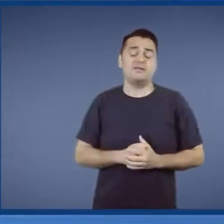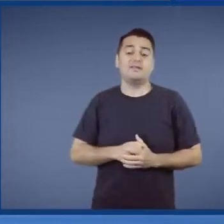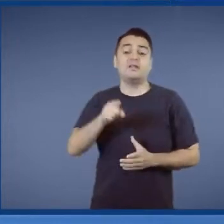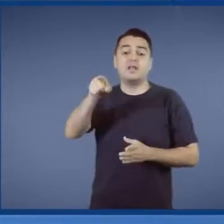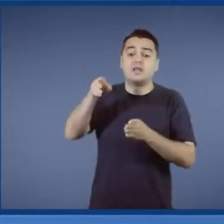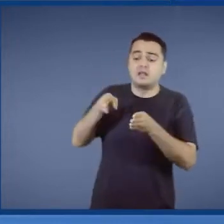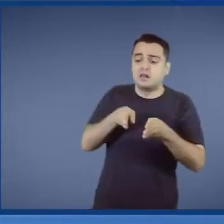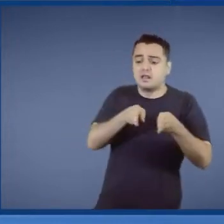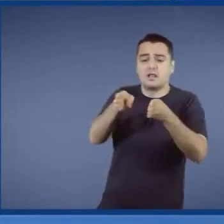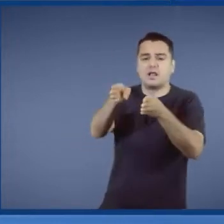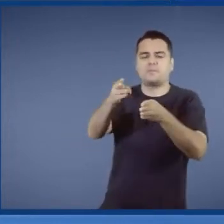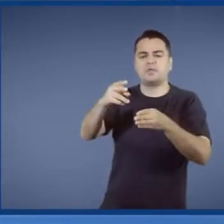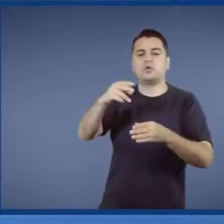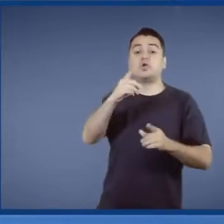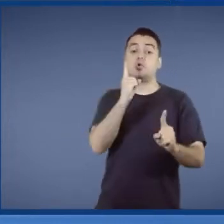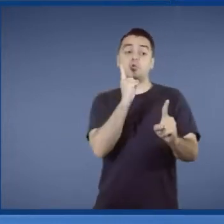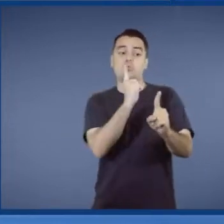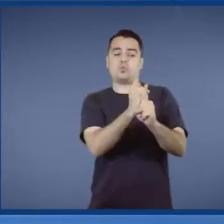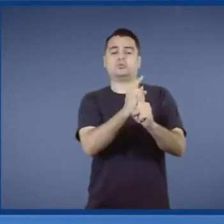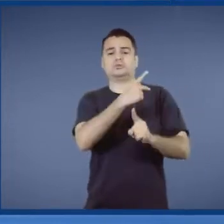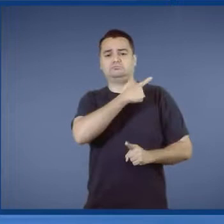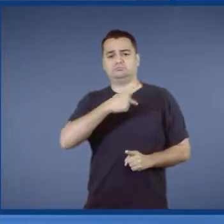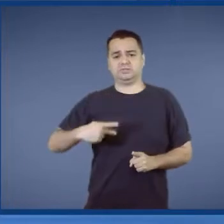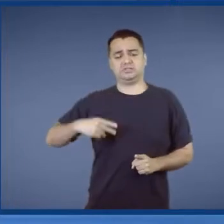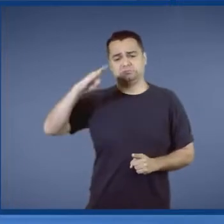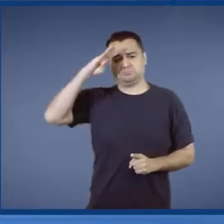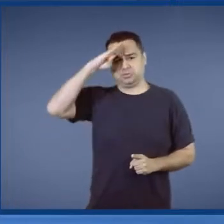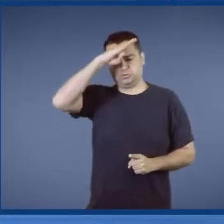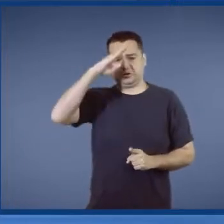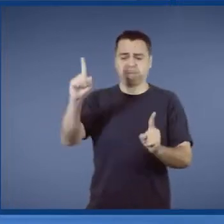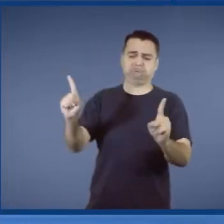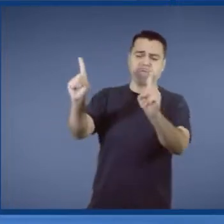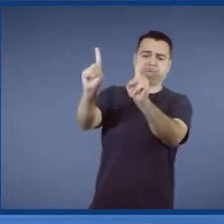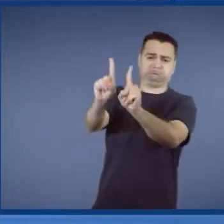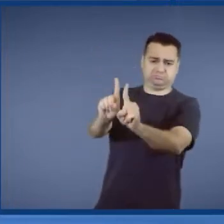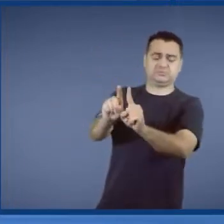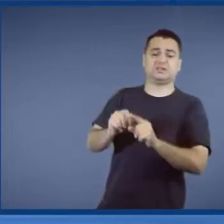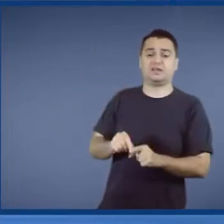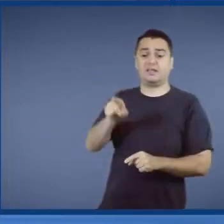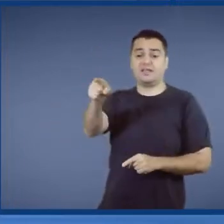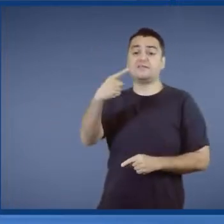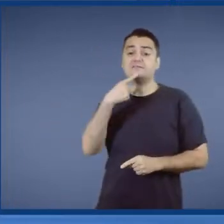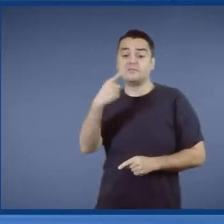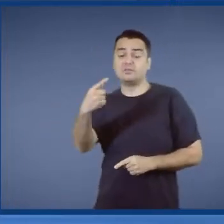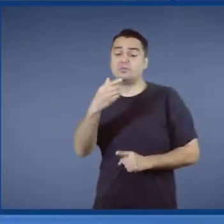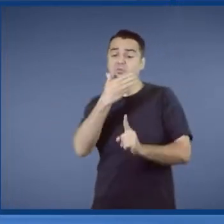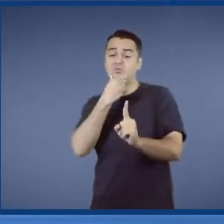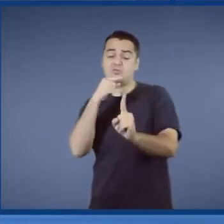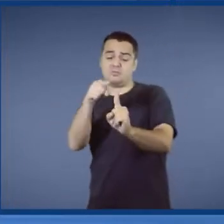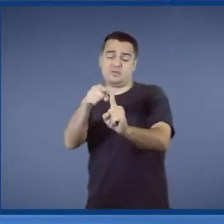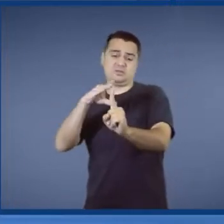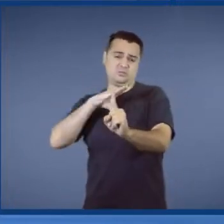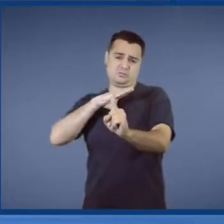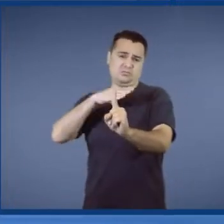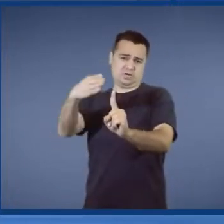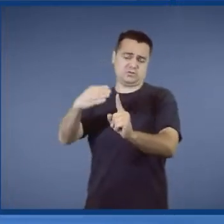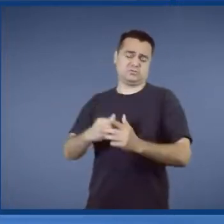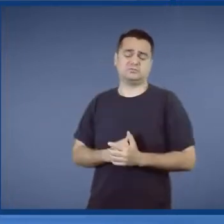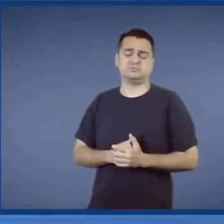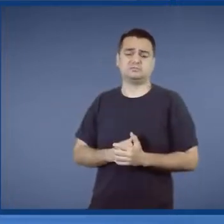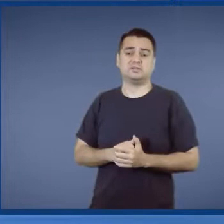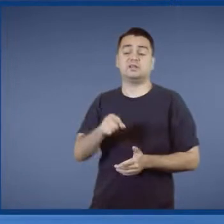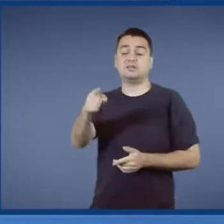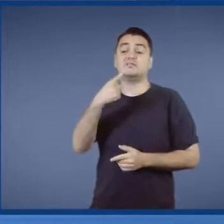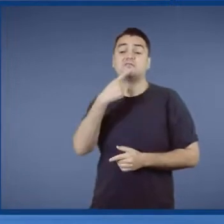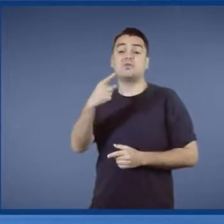caminho do presidente Bolsonaro. E esse cara foi extremamente corajoso e apostou na gente. Bolsonaro apostou